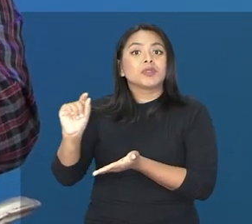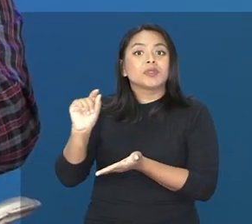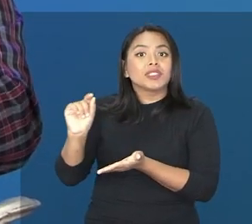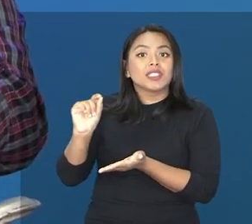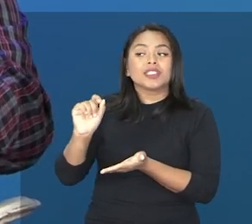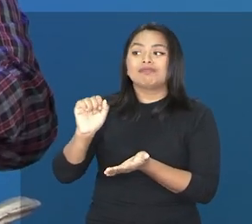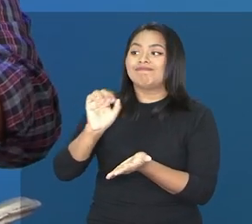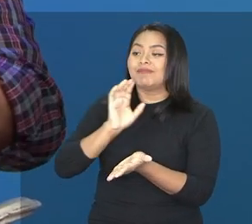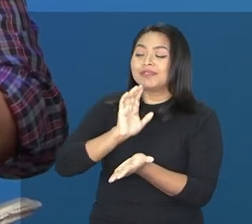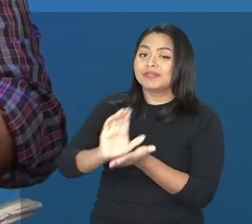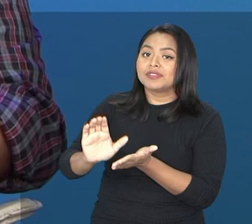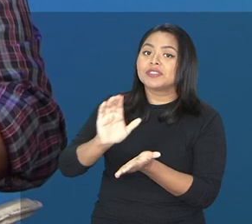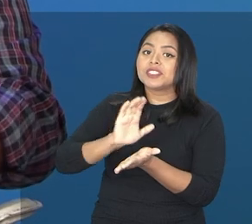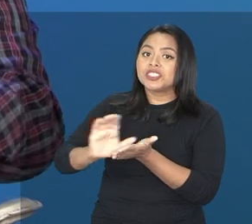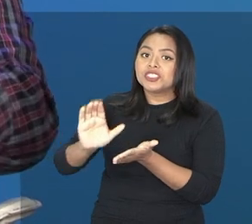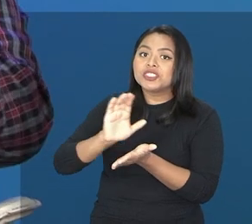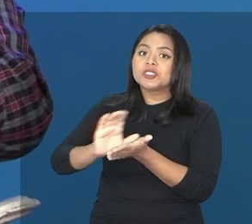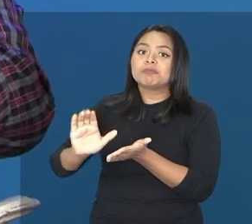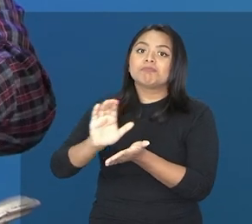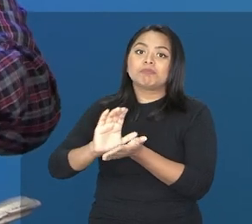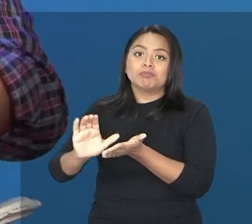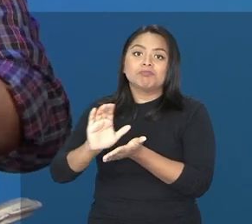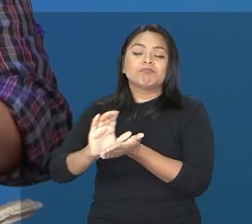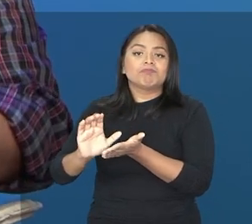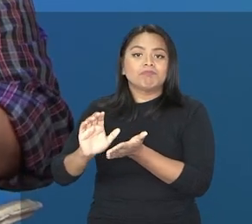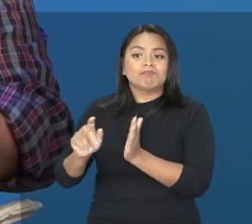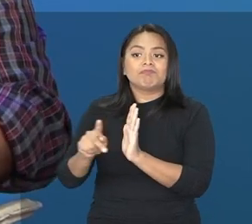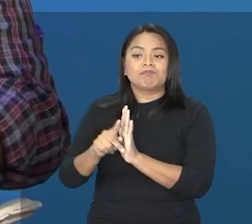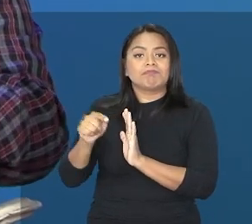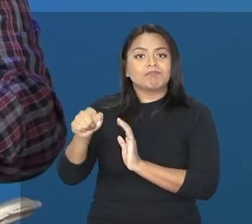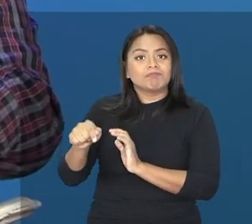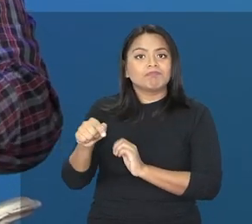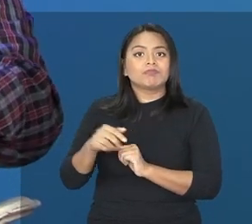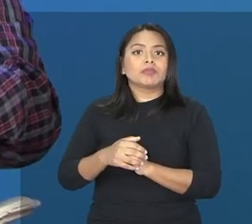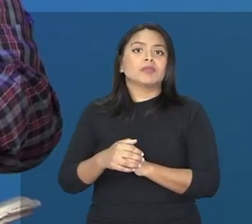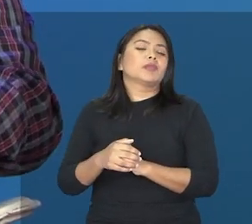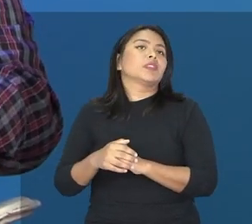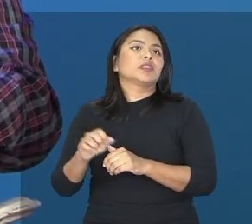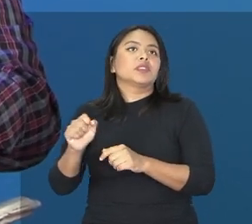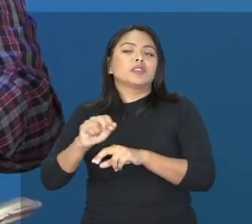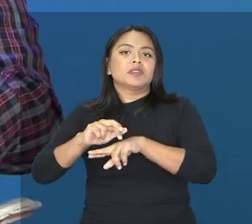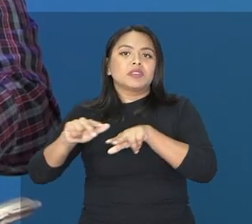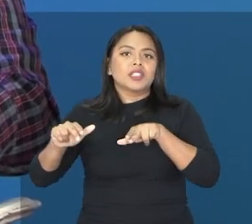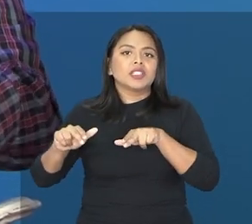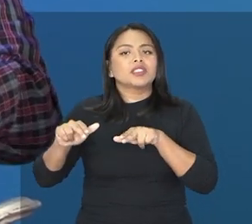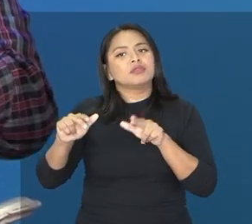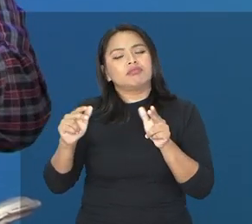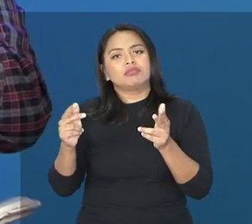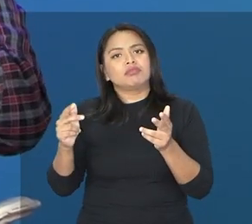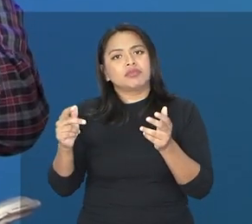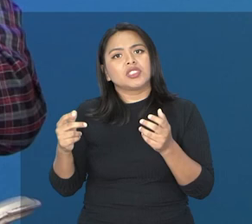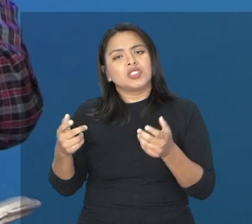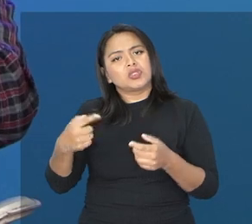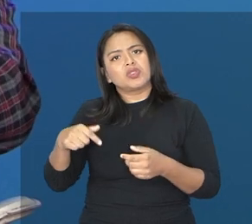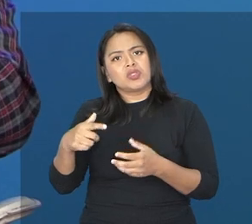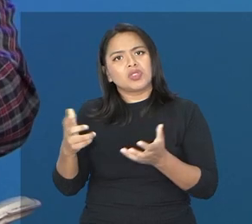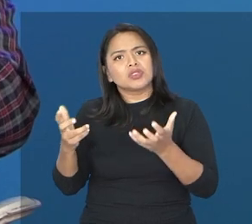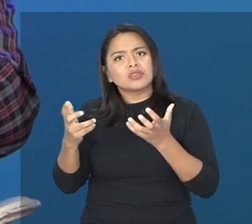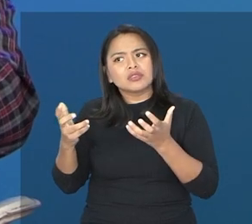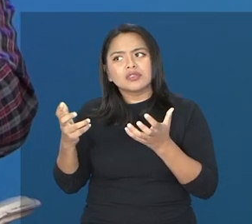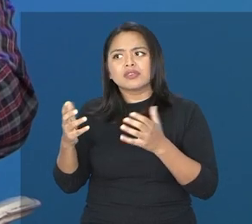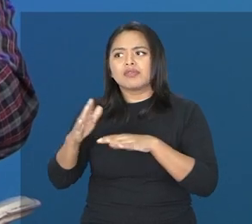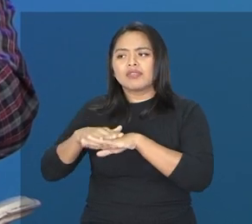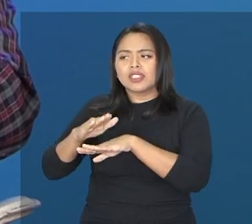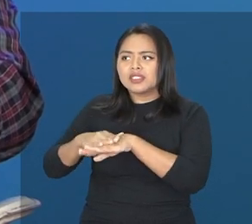preenchido do ponto de vista orçamentário, do financiamento mesmo de atividades e tarefas que nós gostaríamos de